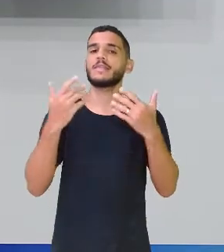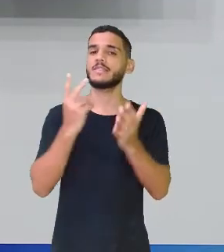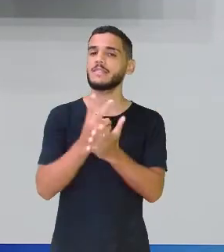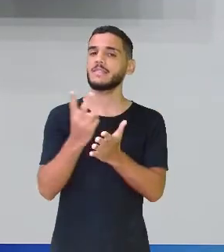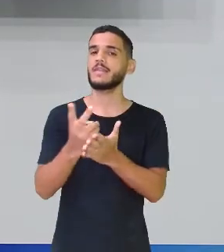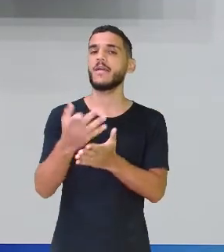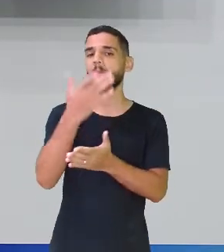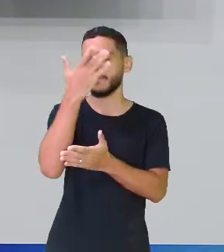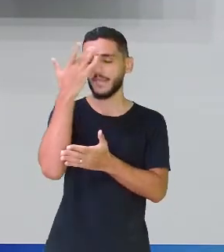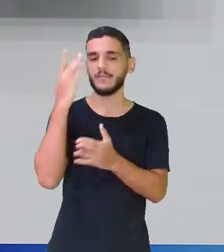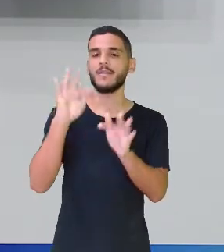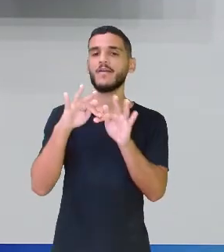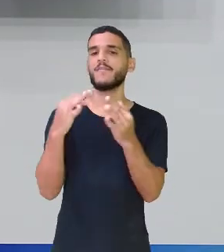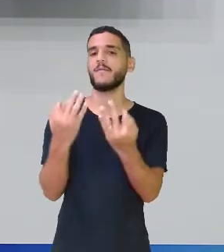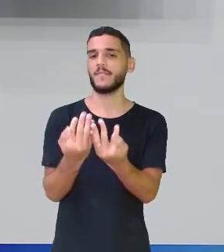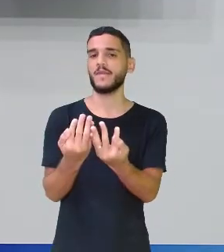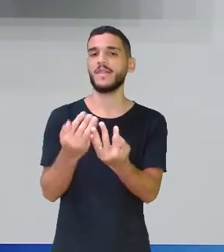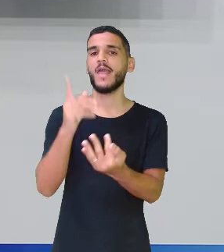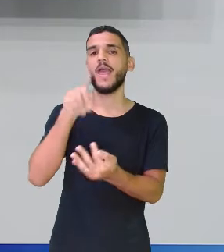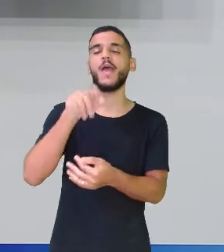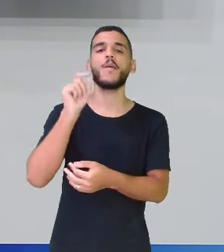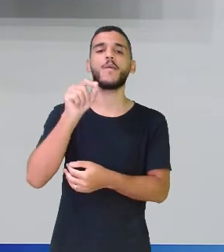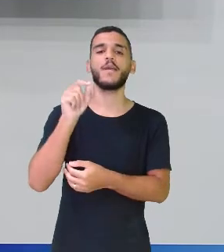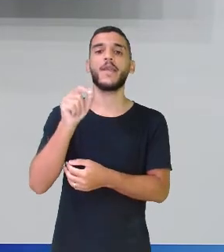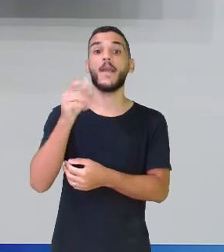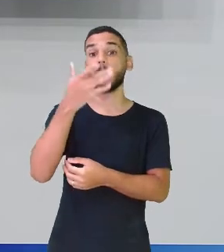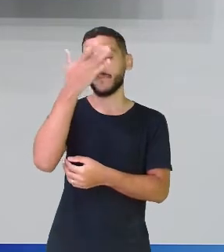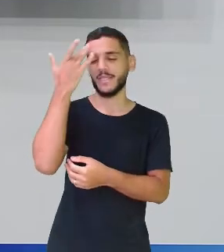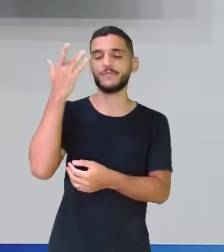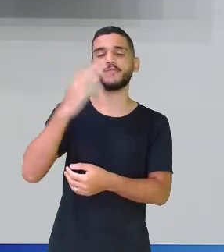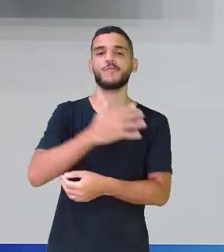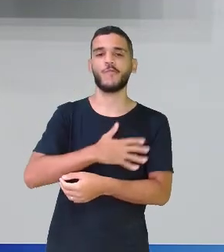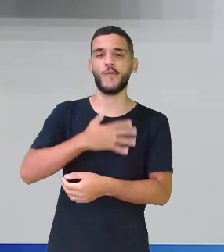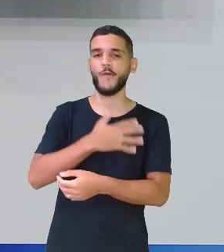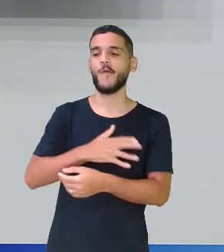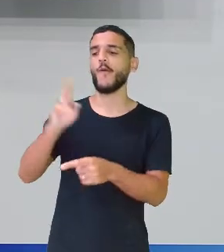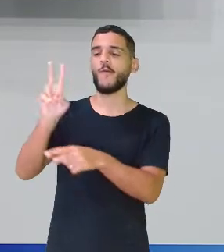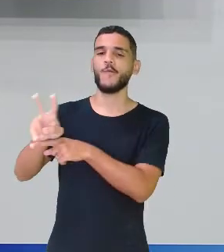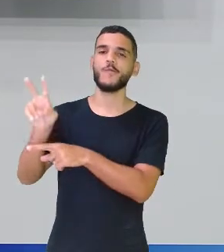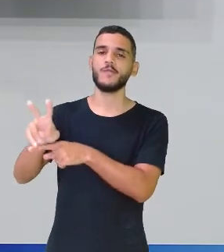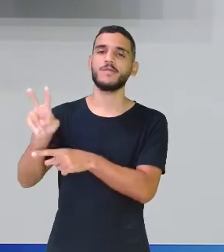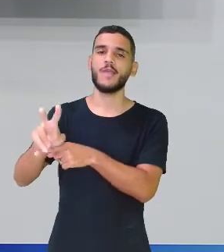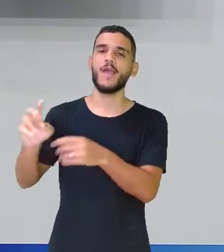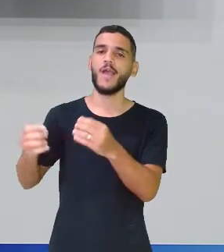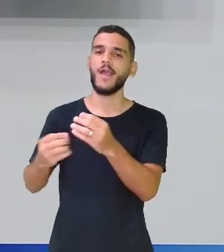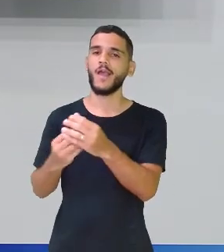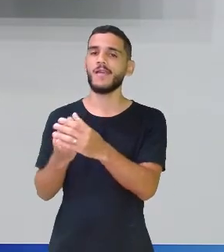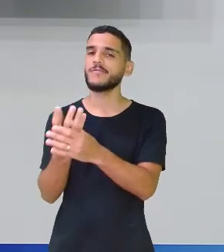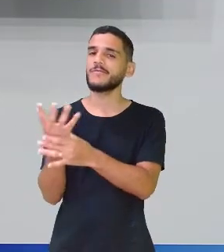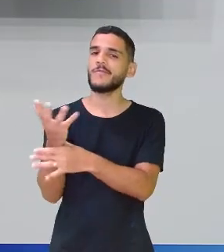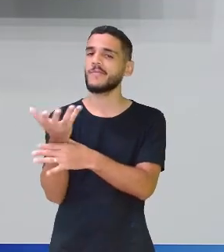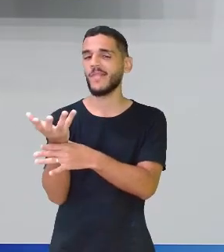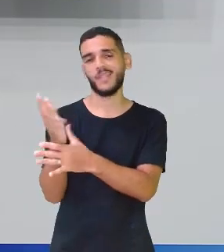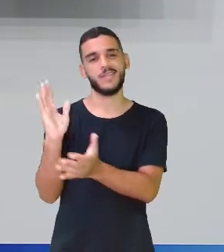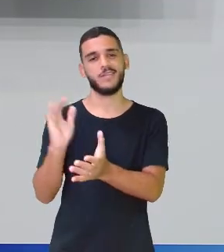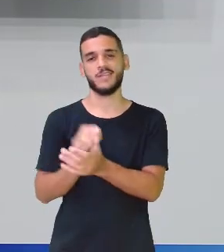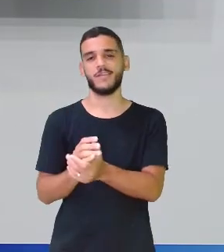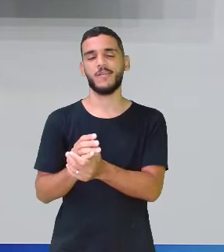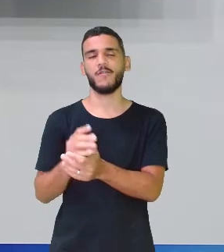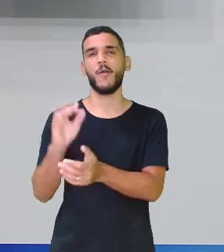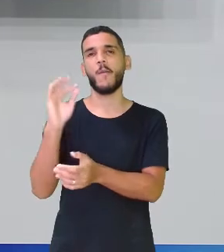uma pessoa na família que é a mão verde, que a gente fala, né? Que aquela pessoa que gosta de cuidar de plantinhas. Você pode começar também, né? Com a plantinha